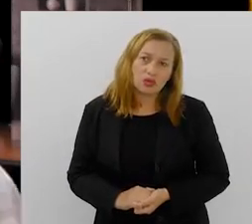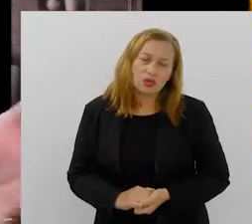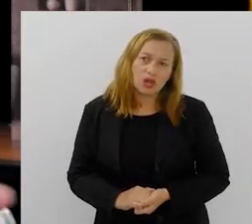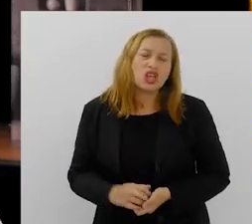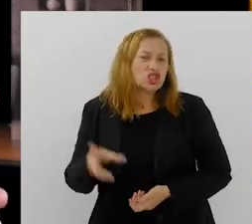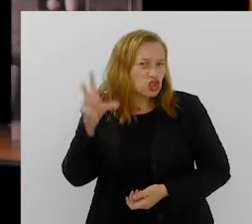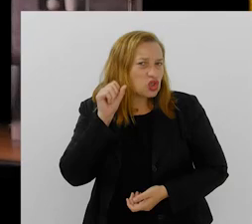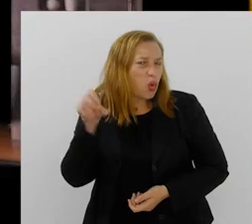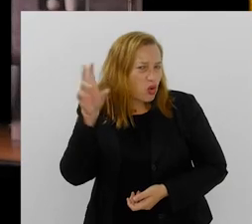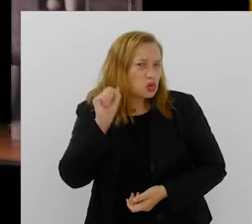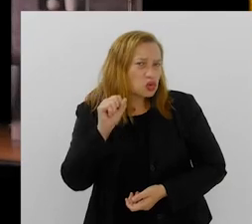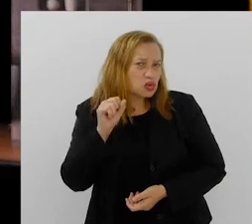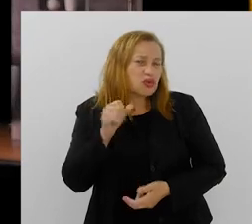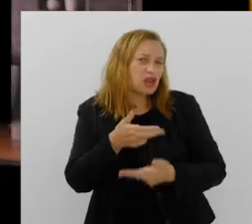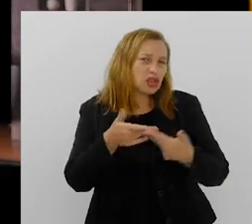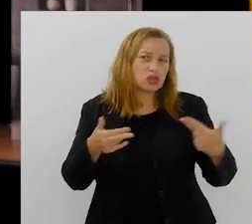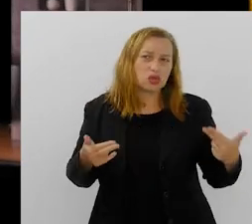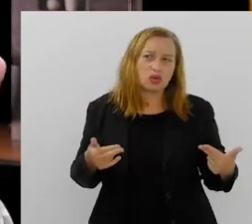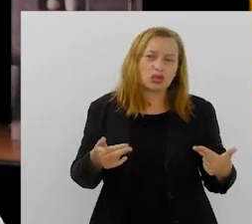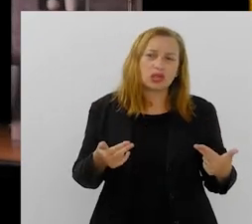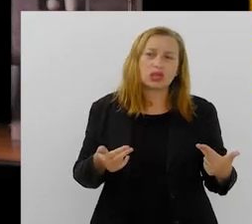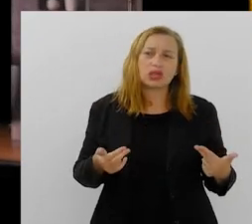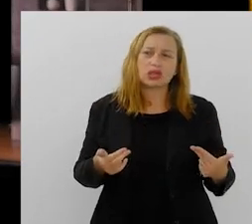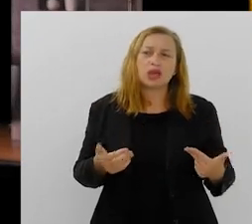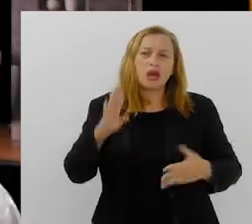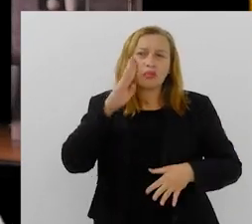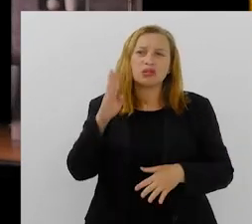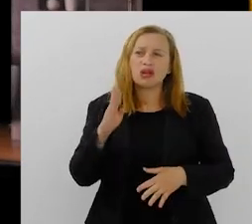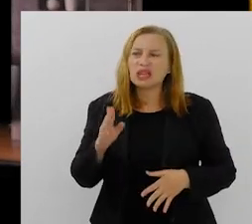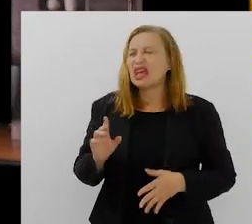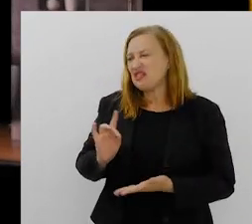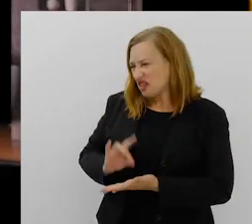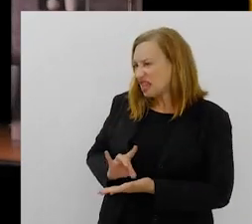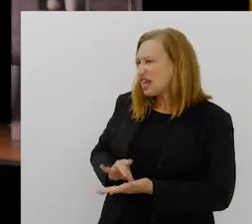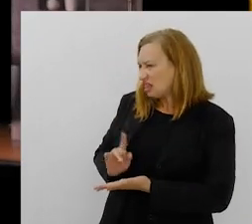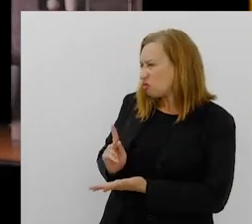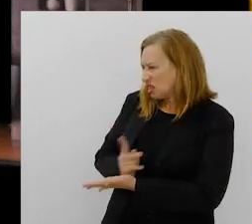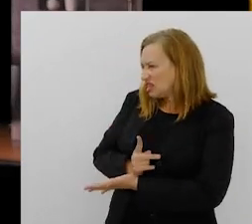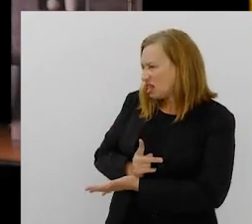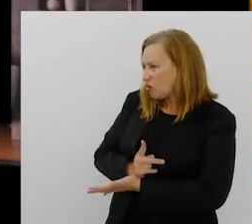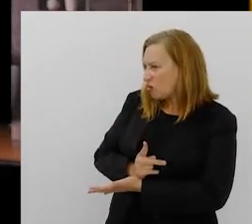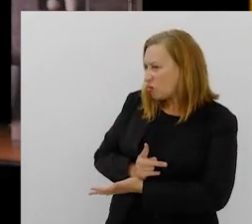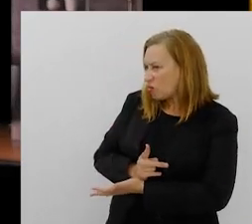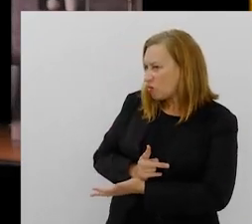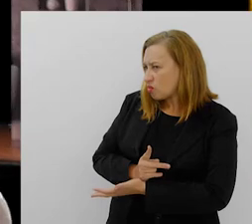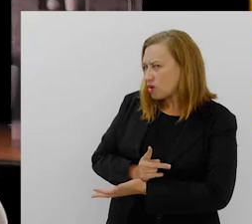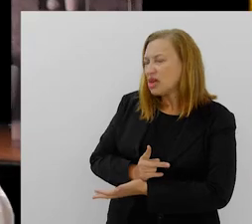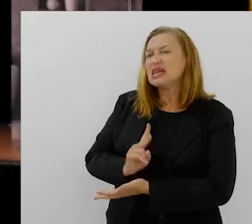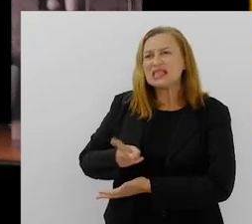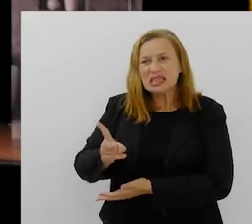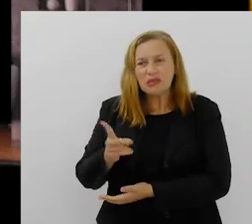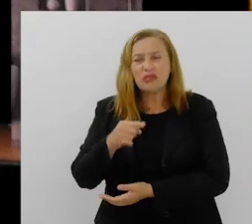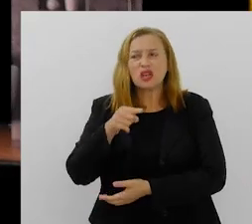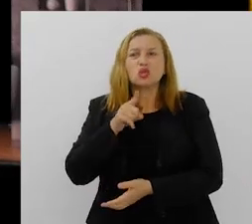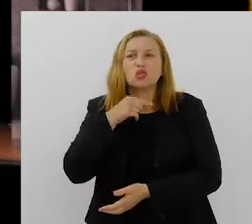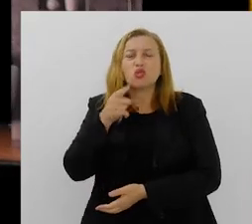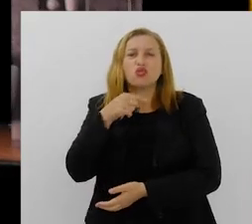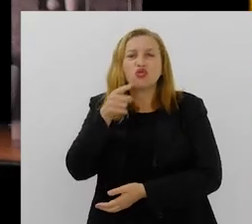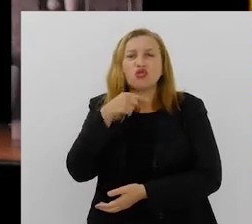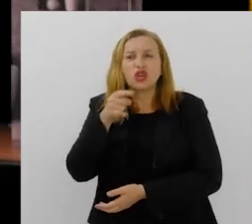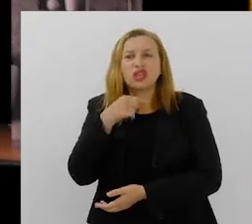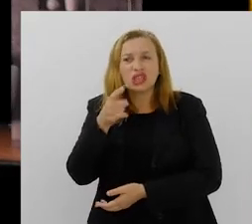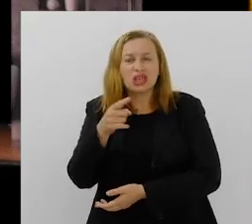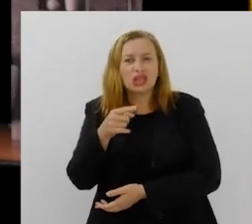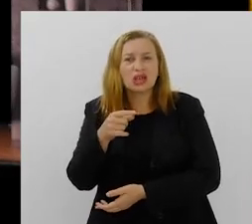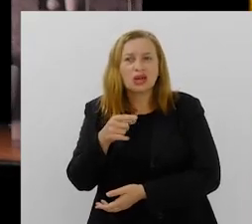a gente escuta muitas coisas, principalmente, será que foi isso mesmo? Sempre vem o questionamento com relação